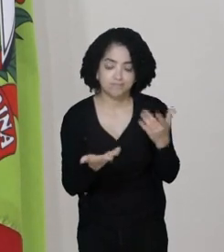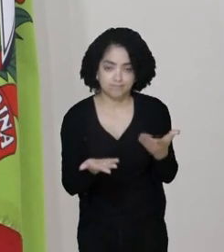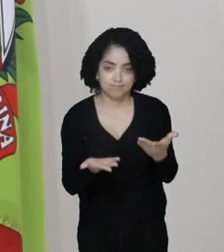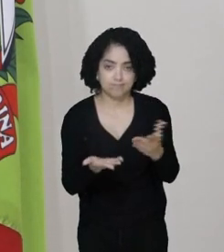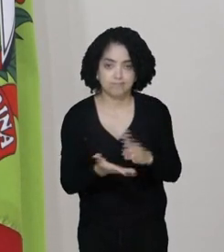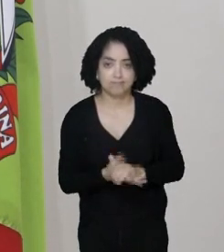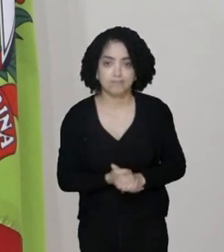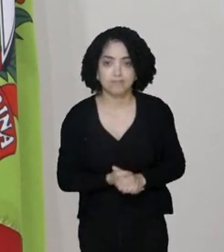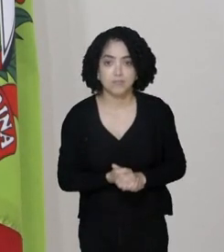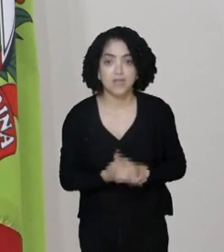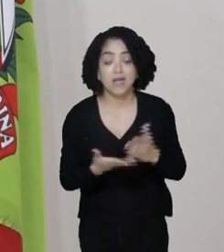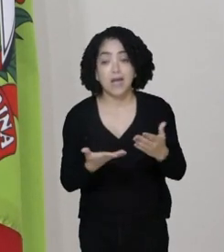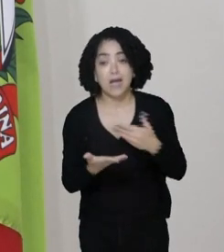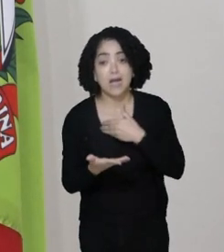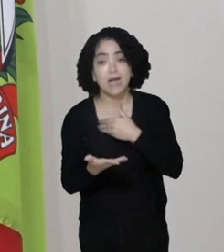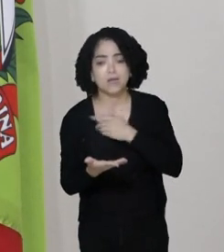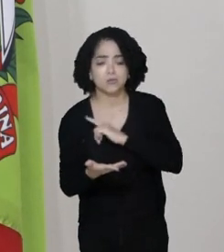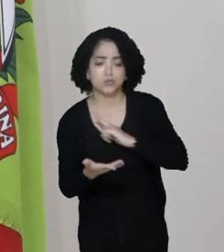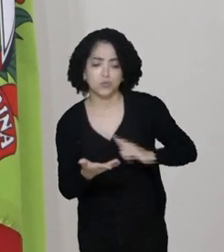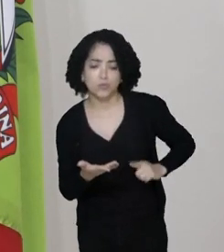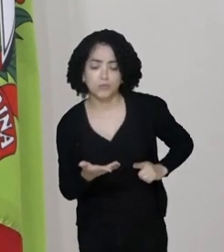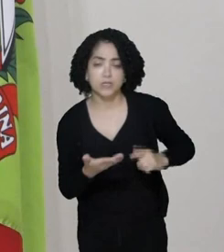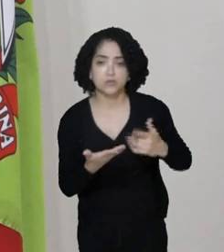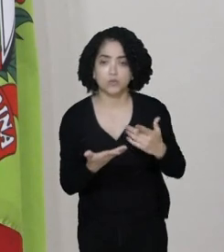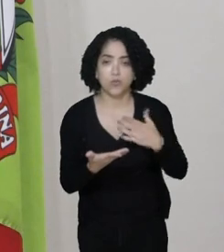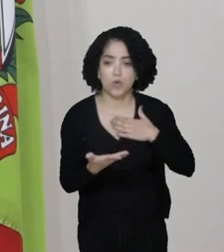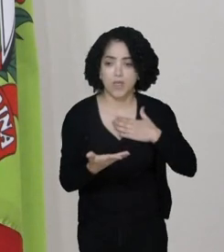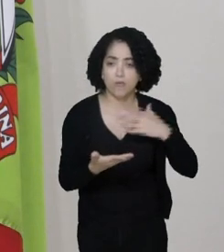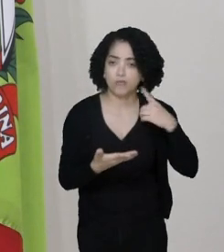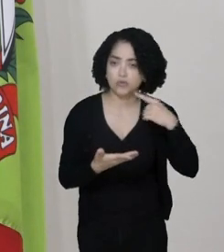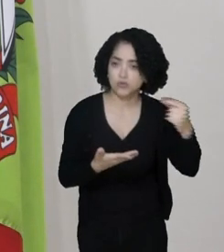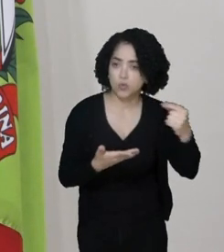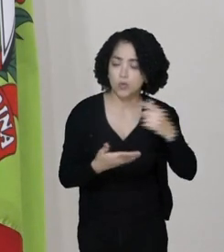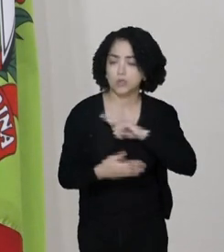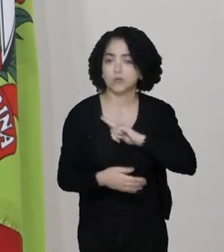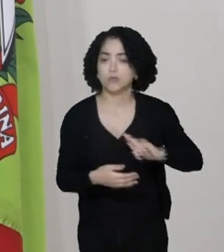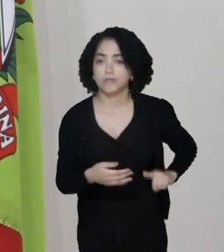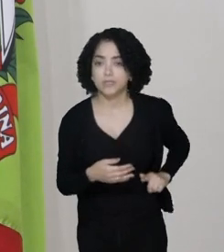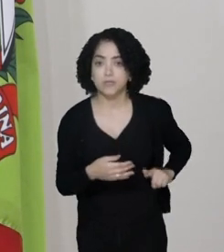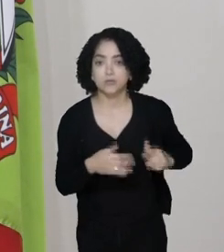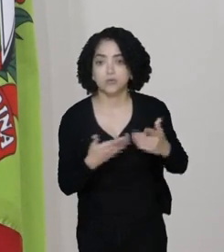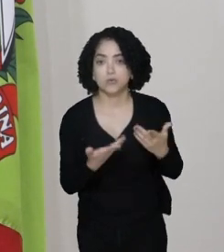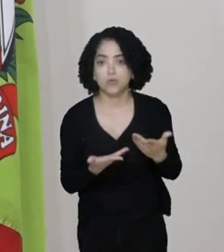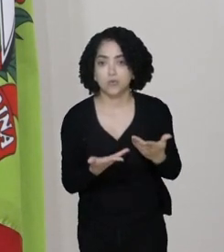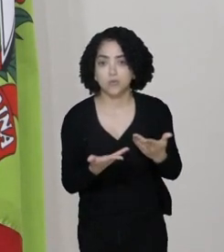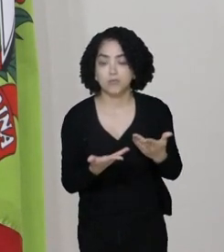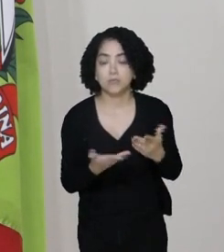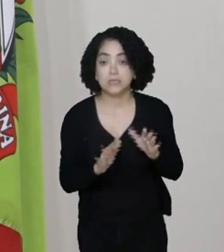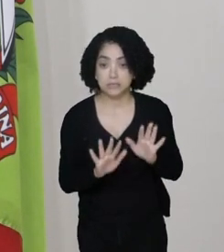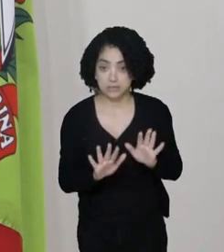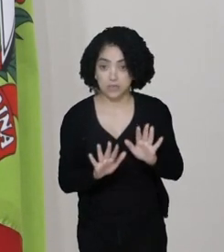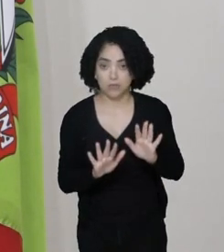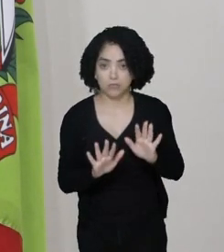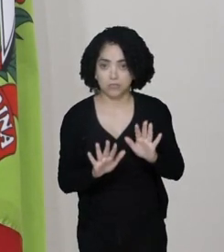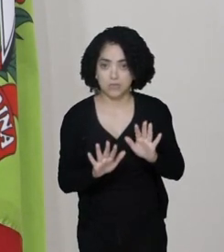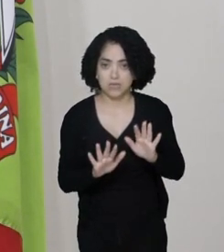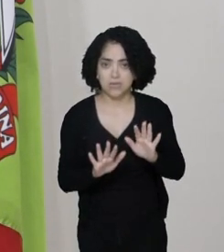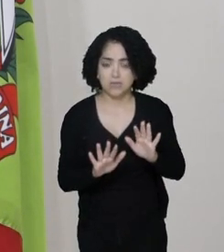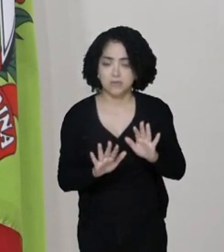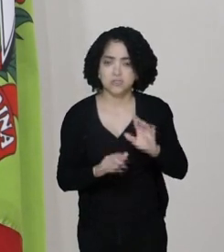Ah, mas eu sou um governador, eu fui eleito governador, então eu tenho o direito de fazer.